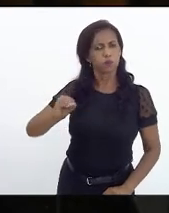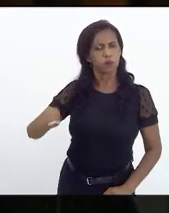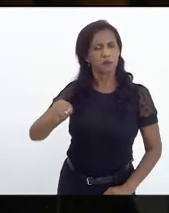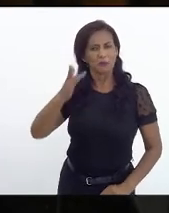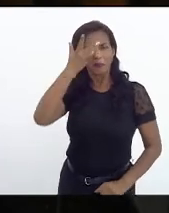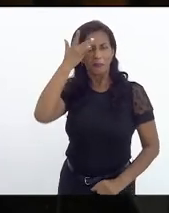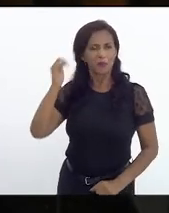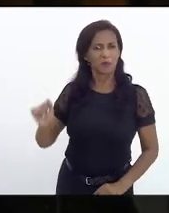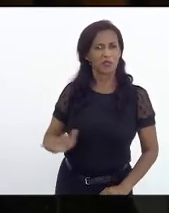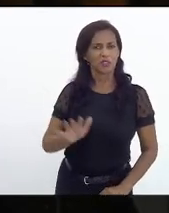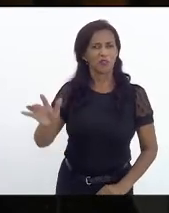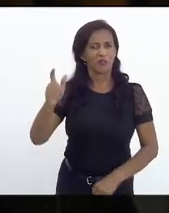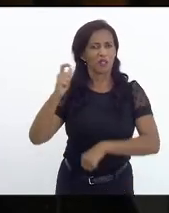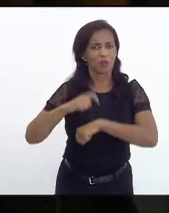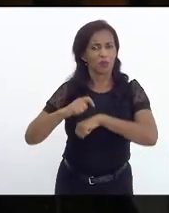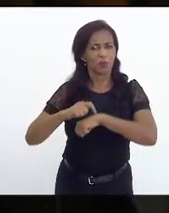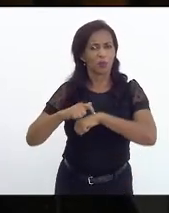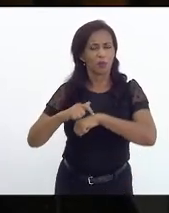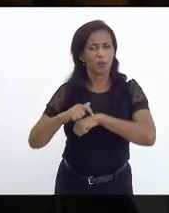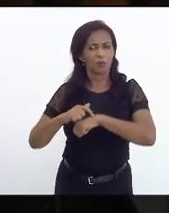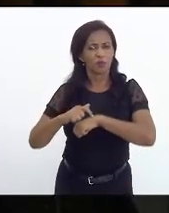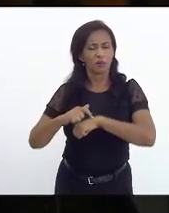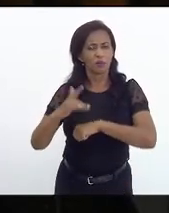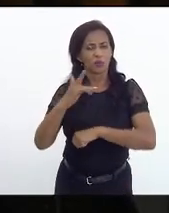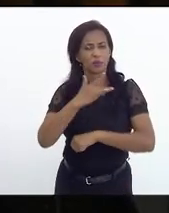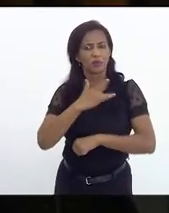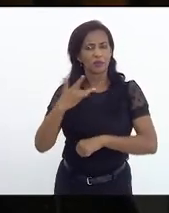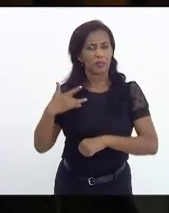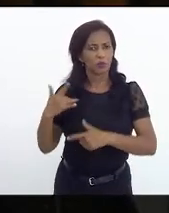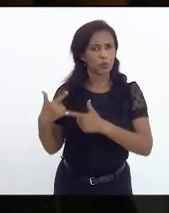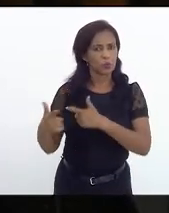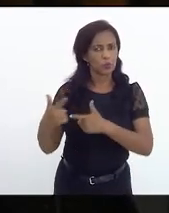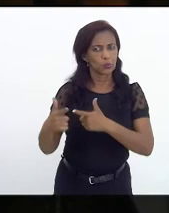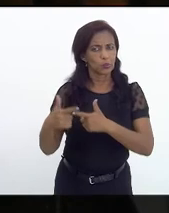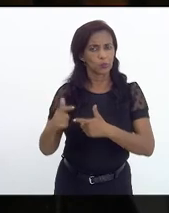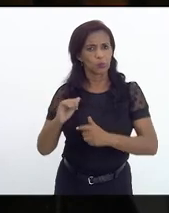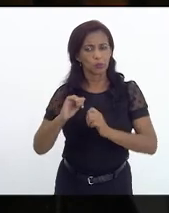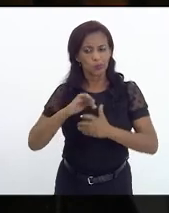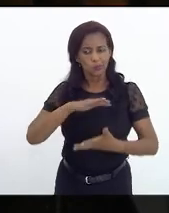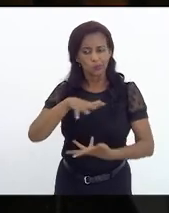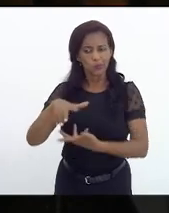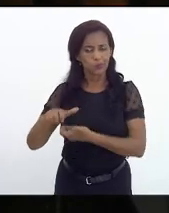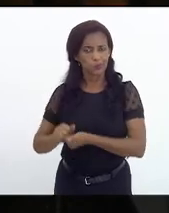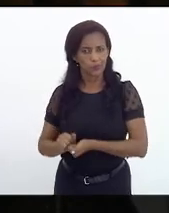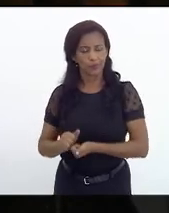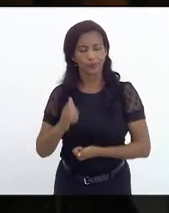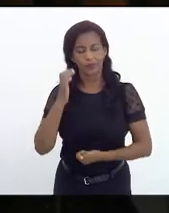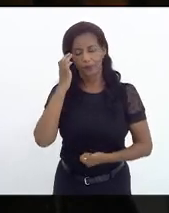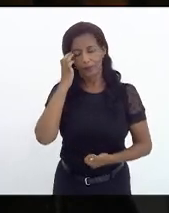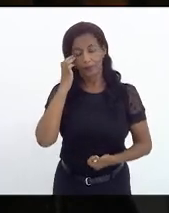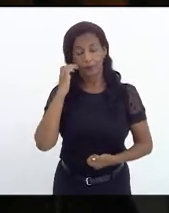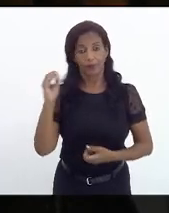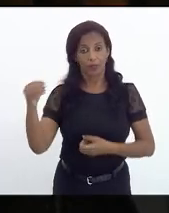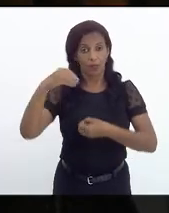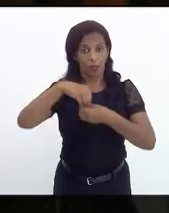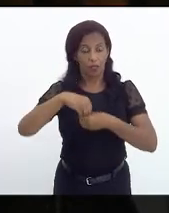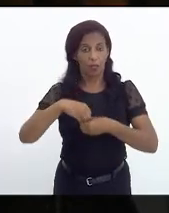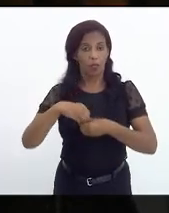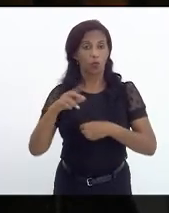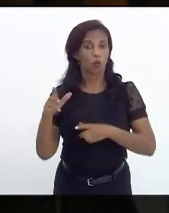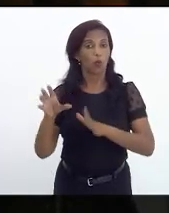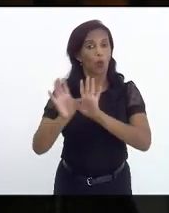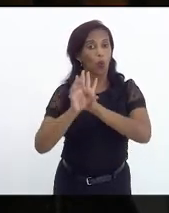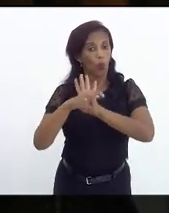sorte em plena crise sanitária global. Elas consideram isso e enquadram isso no conceito de necropolítica